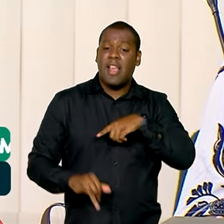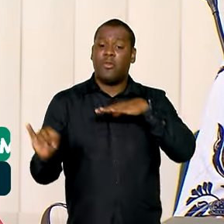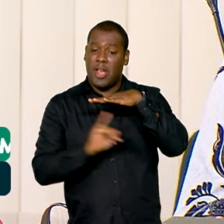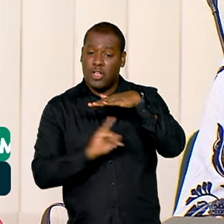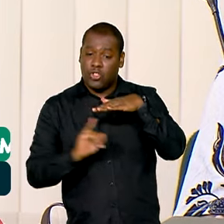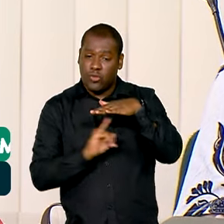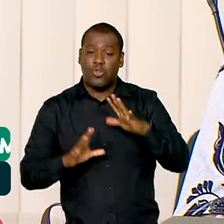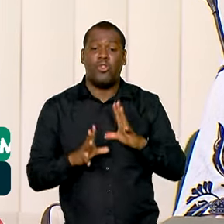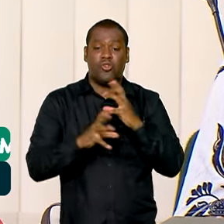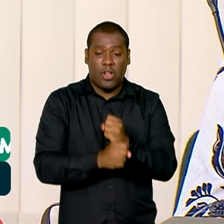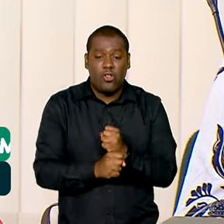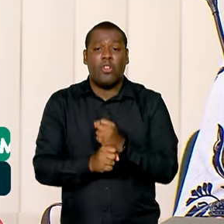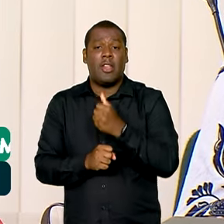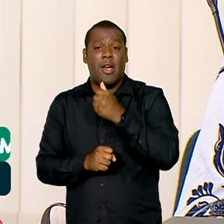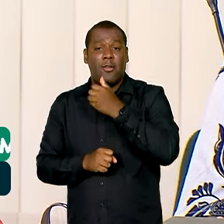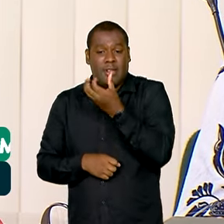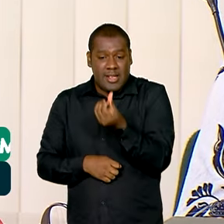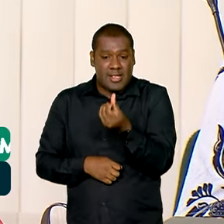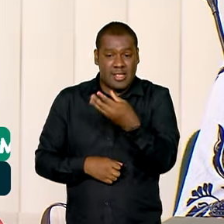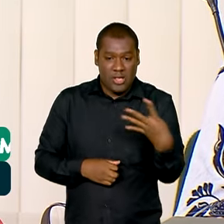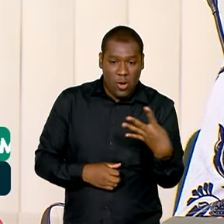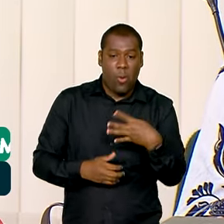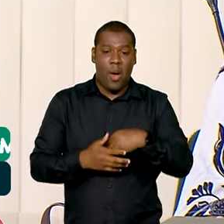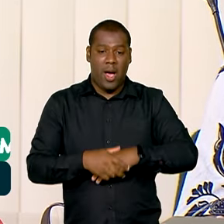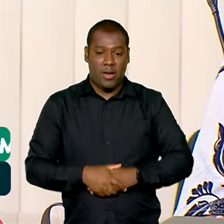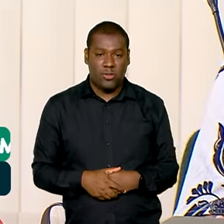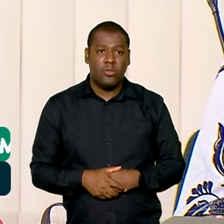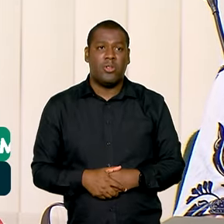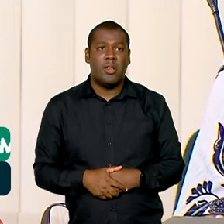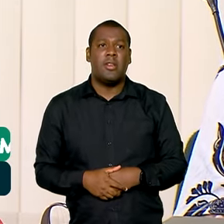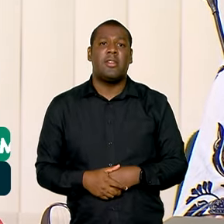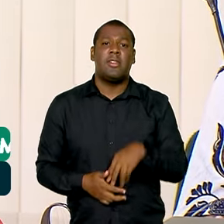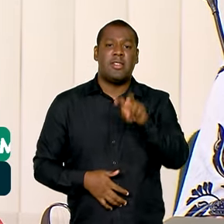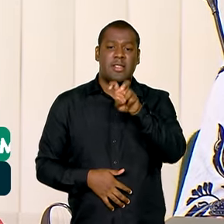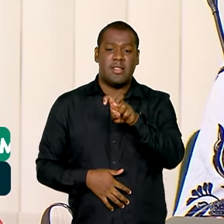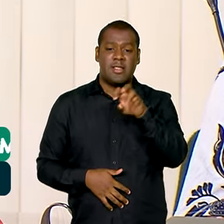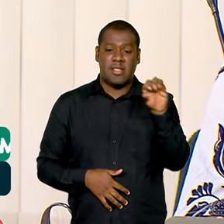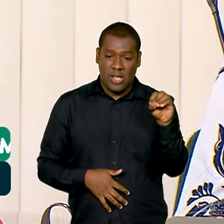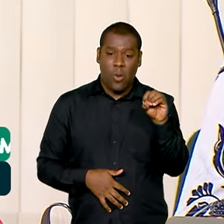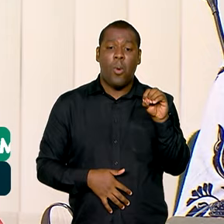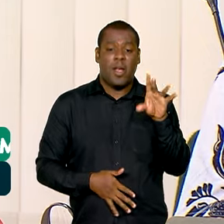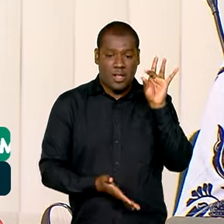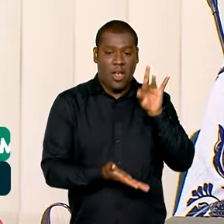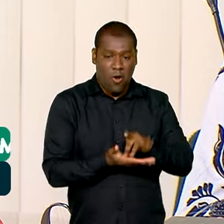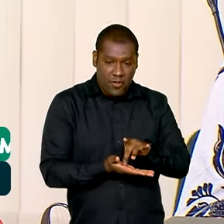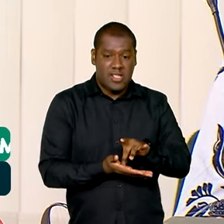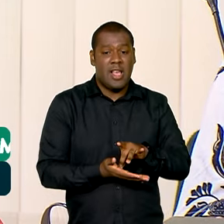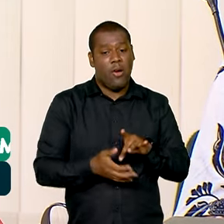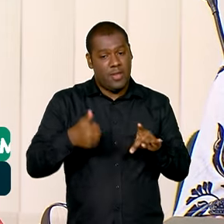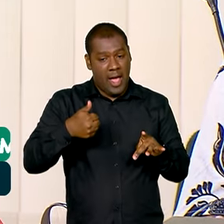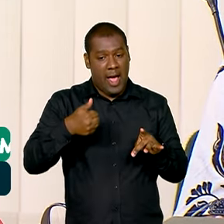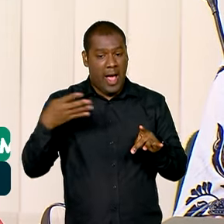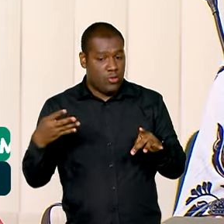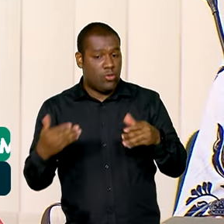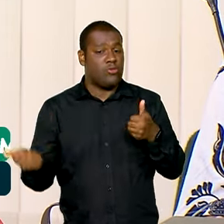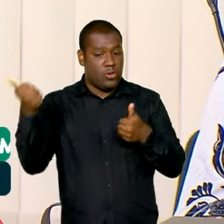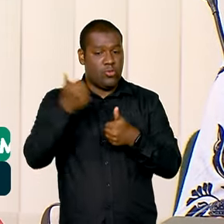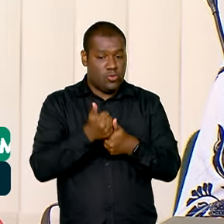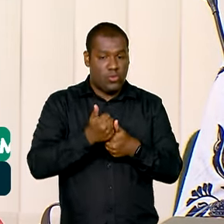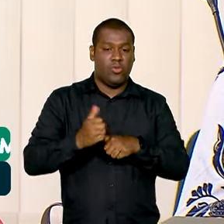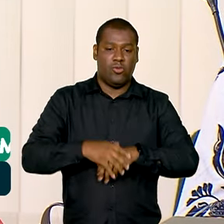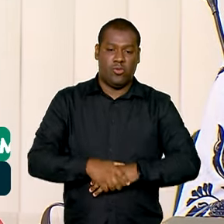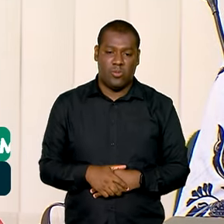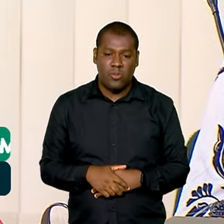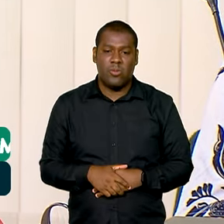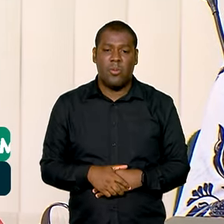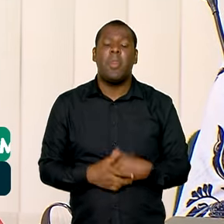representativas, sendo 50 titulares e 14 suplentes. E a sua criação e a sua